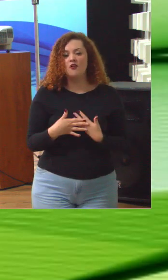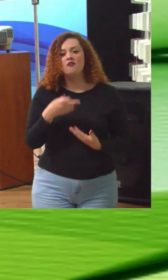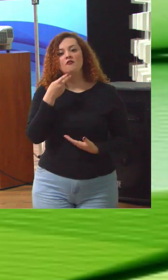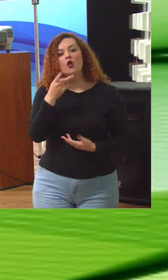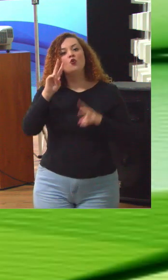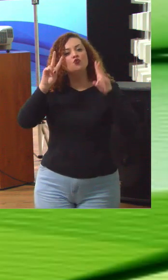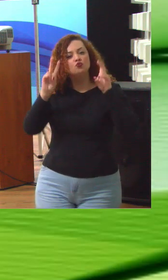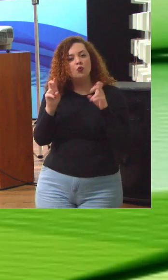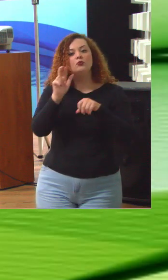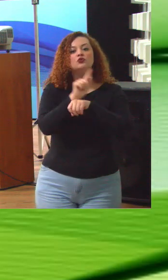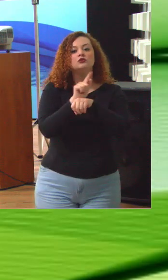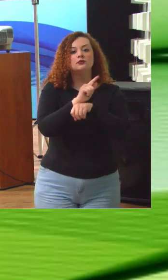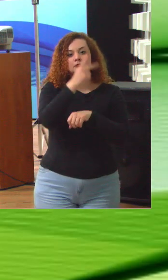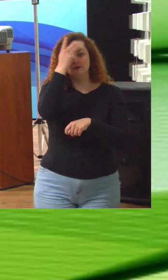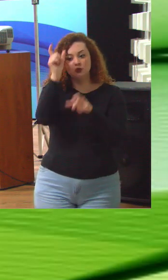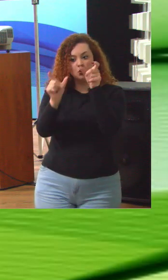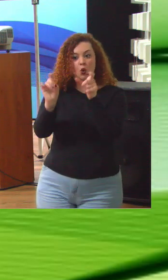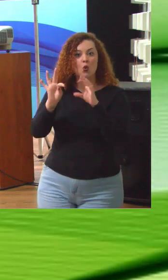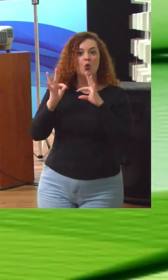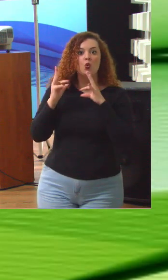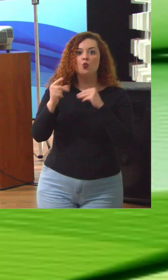gestão de pessoas é tudo vermelho